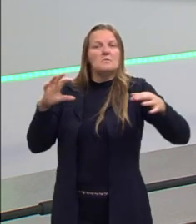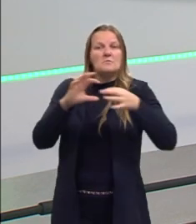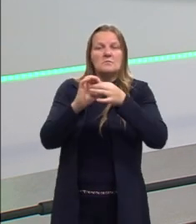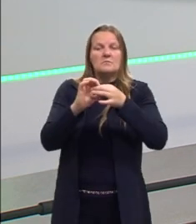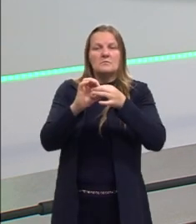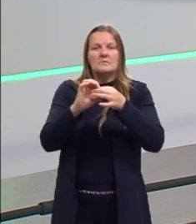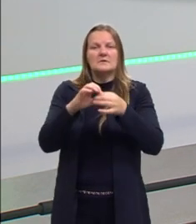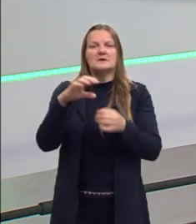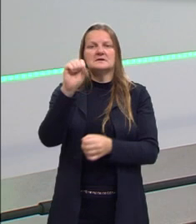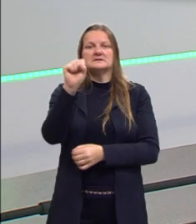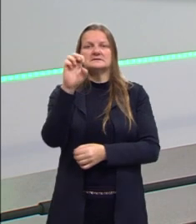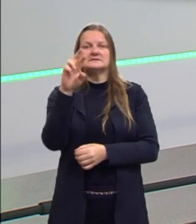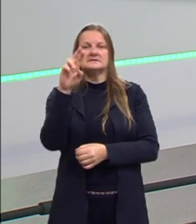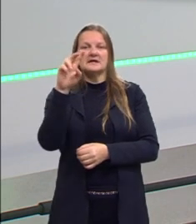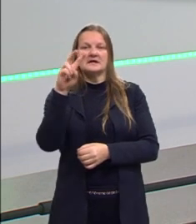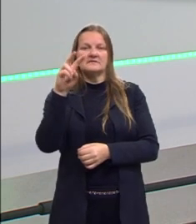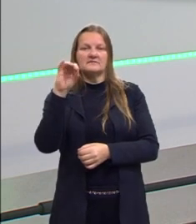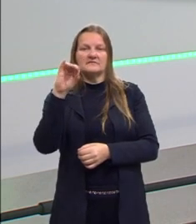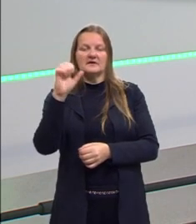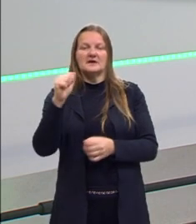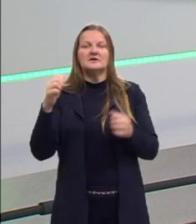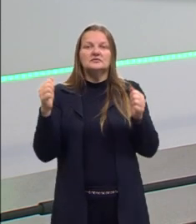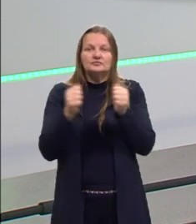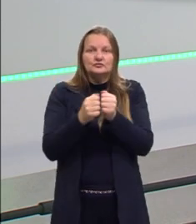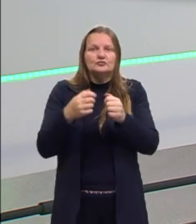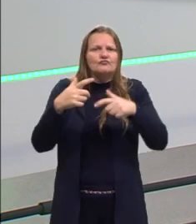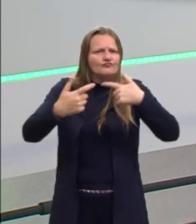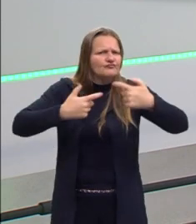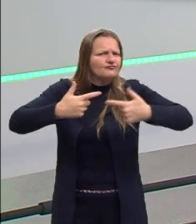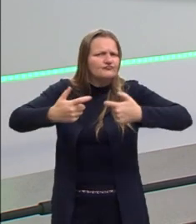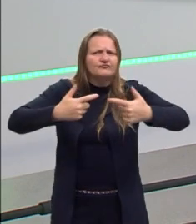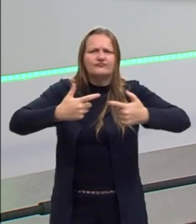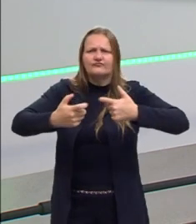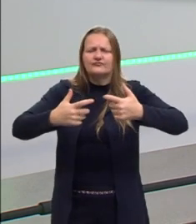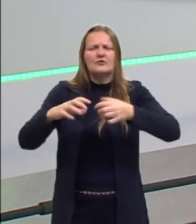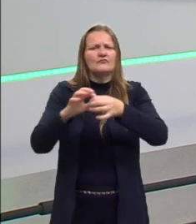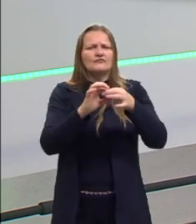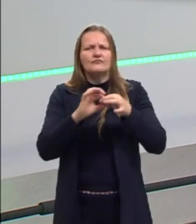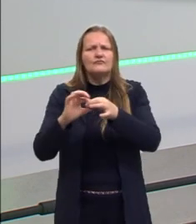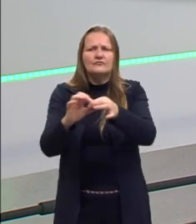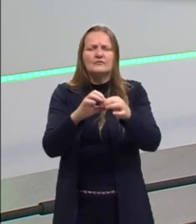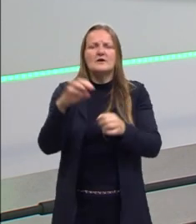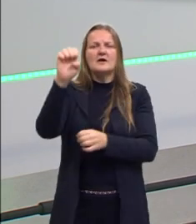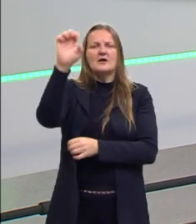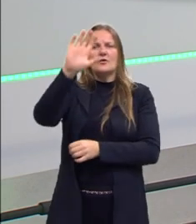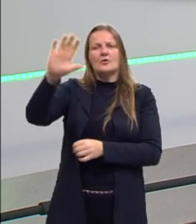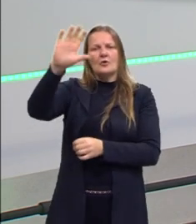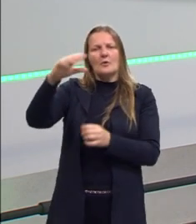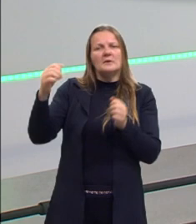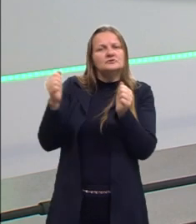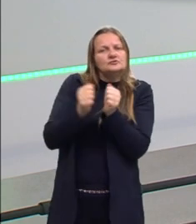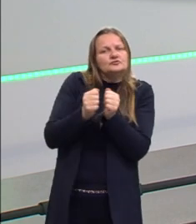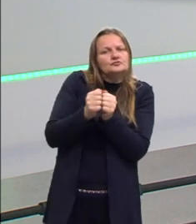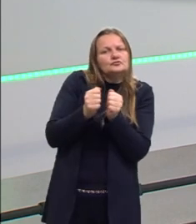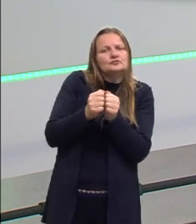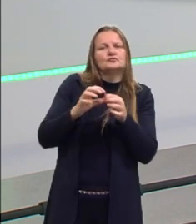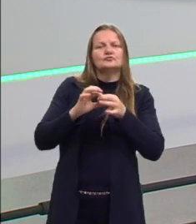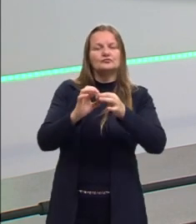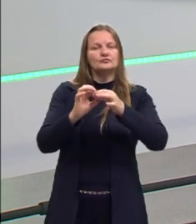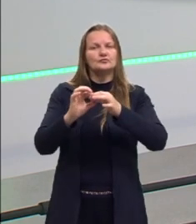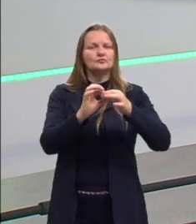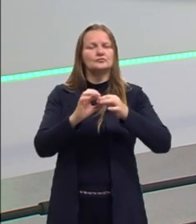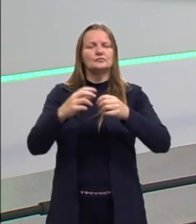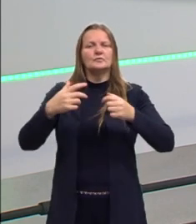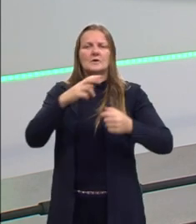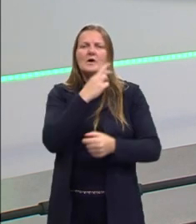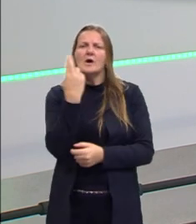da Sérvia, entra na guerra. Tinham várias alianças entre as nações europeias naquele momento. E a